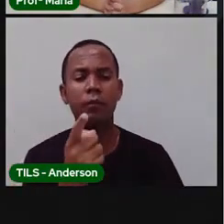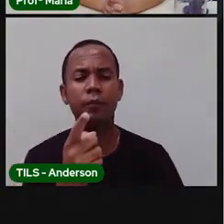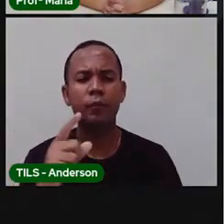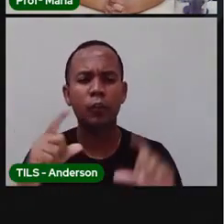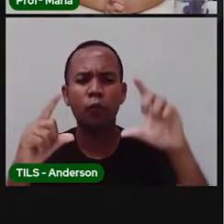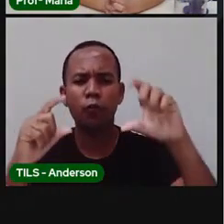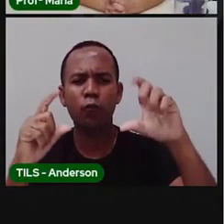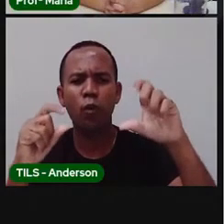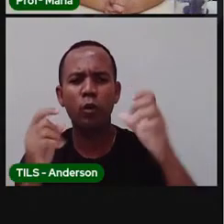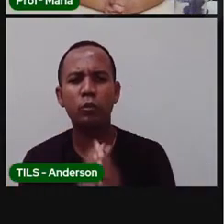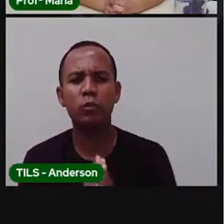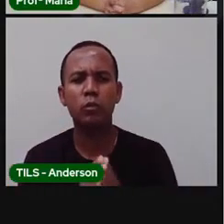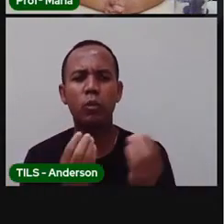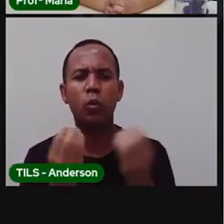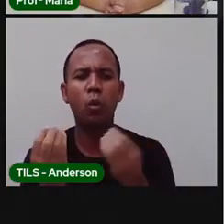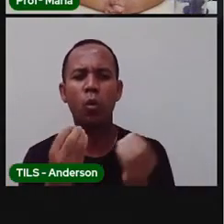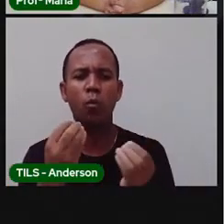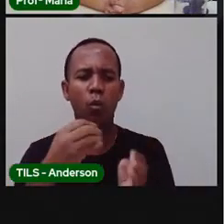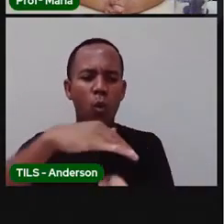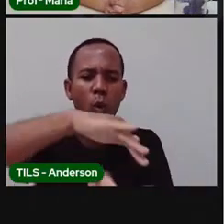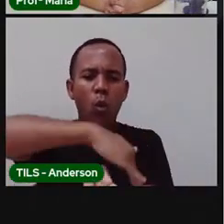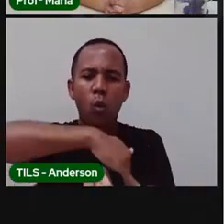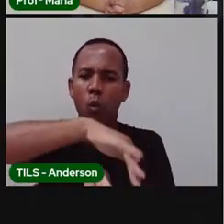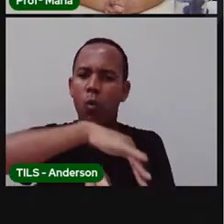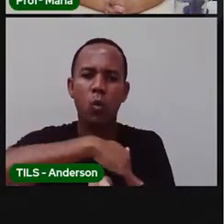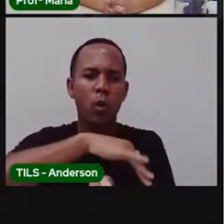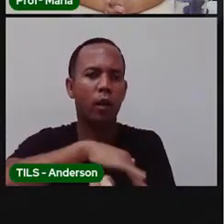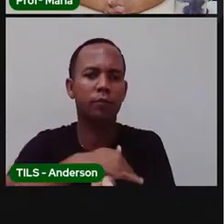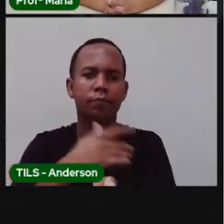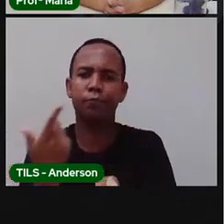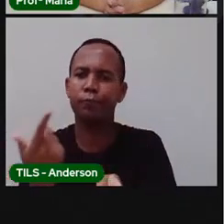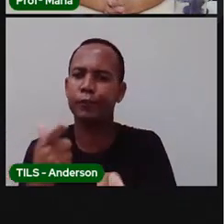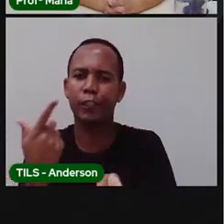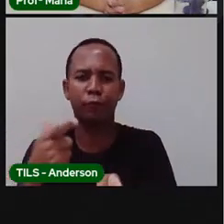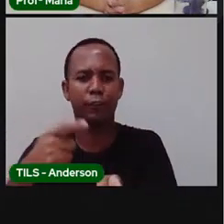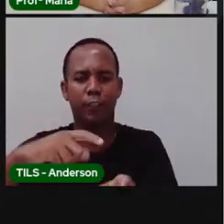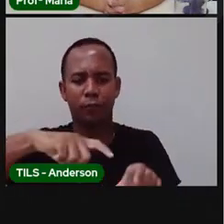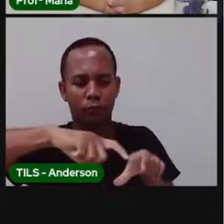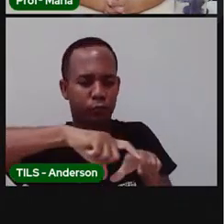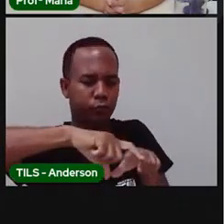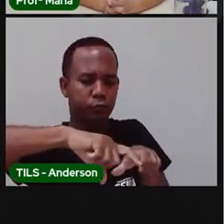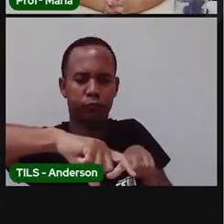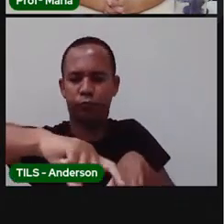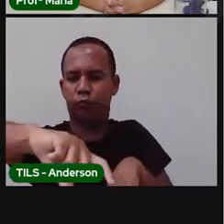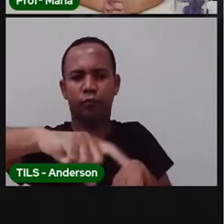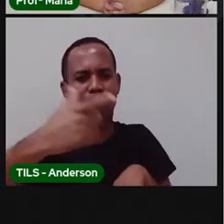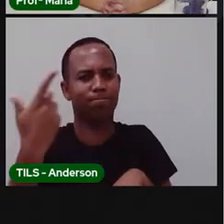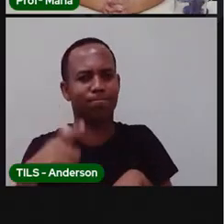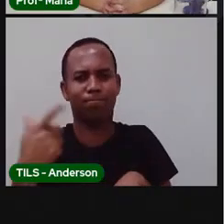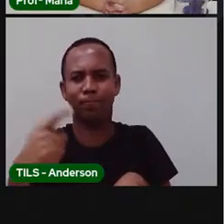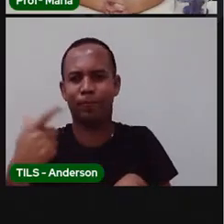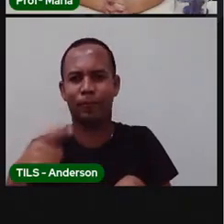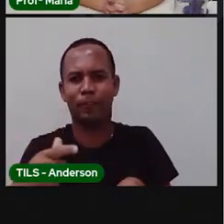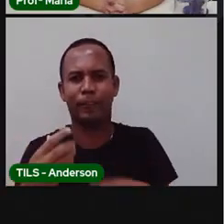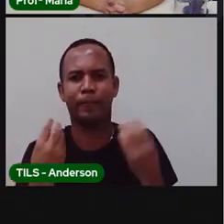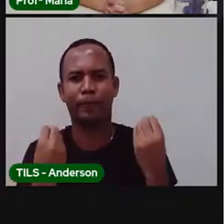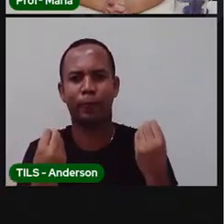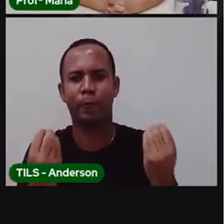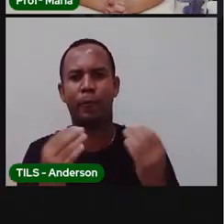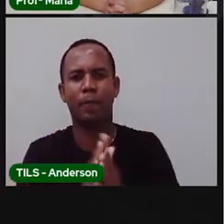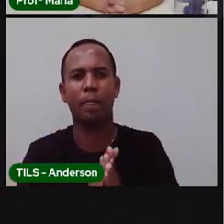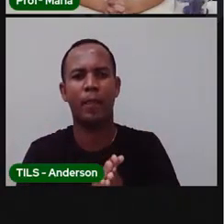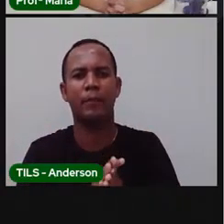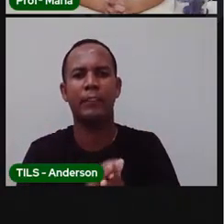É uma foto de uma rua que não tem saneamento. Agora imagine só, se nenhuma rua da cidade tivesse esse